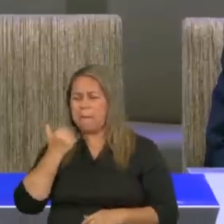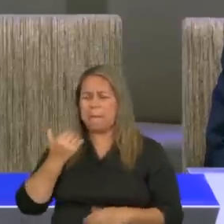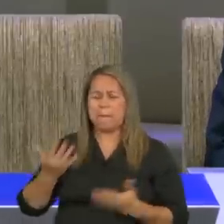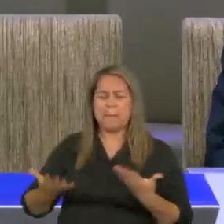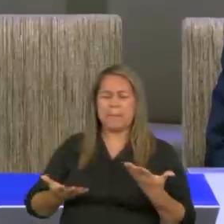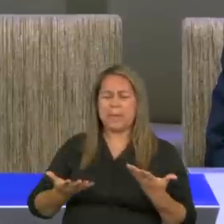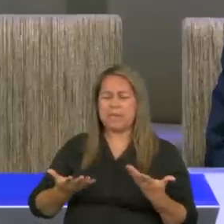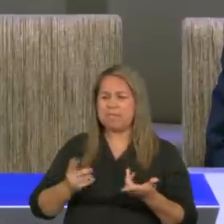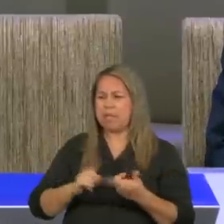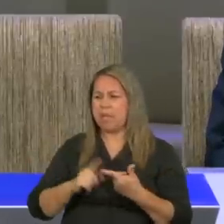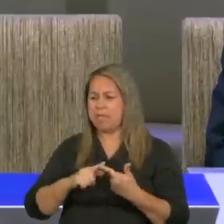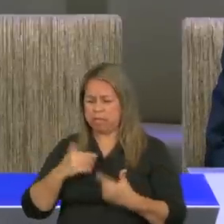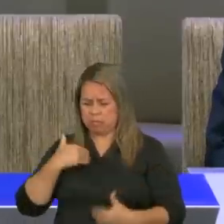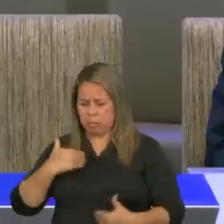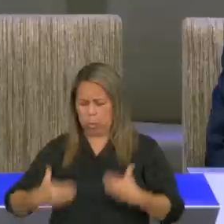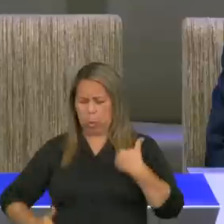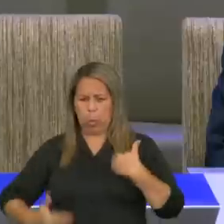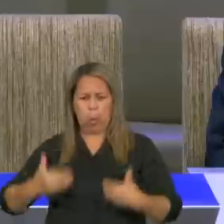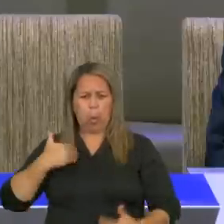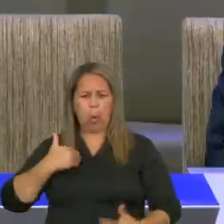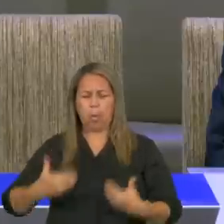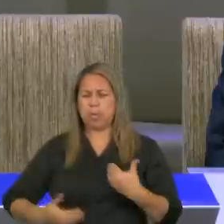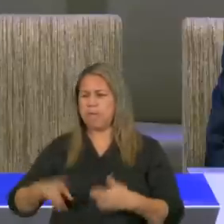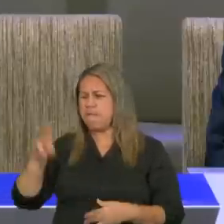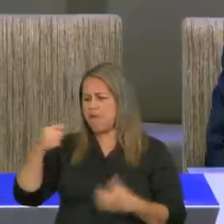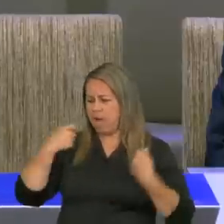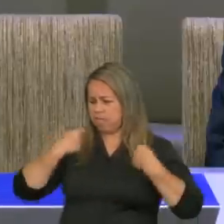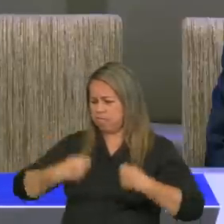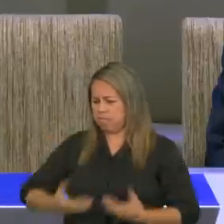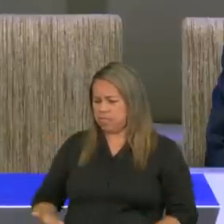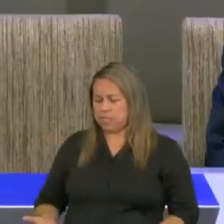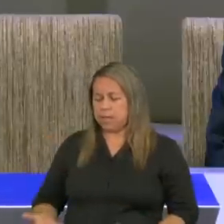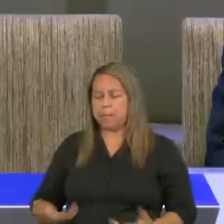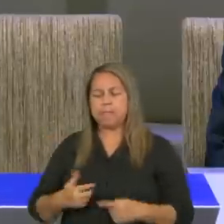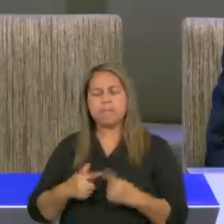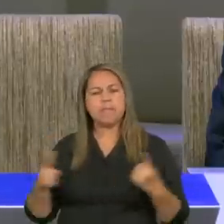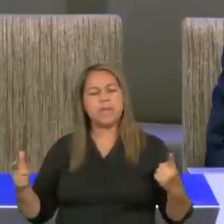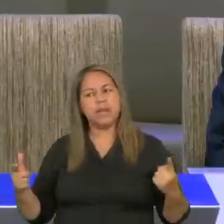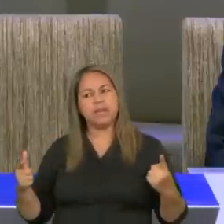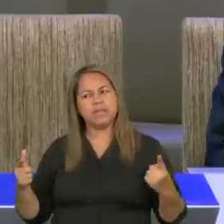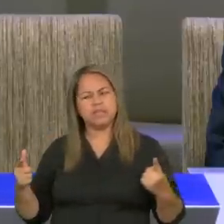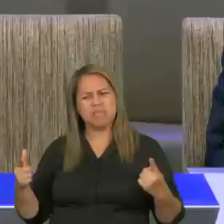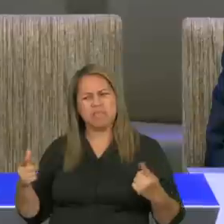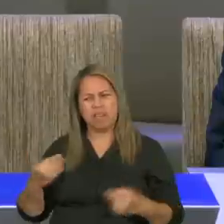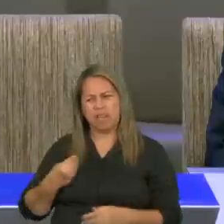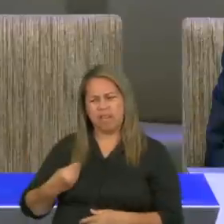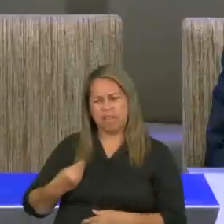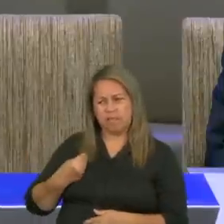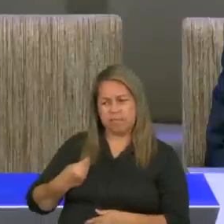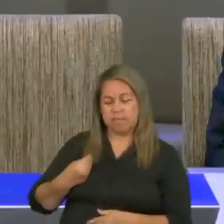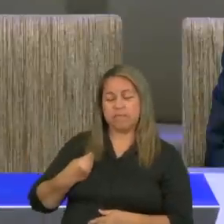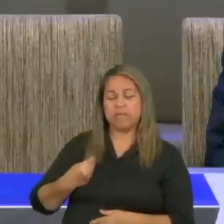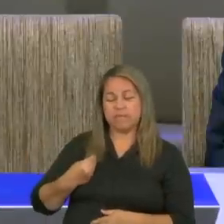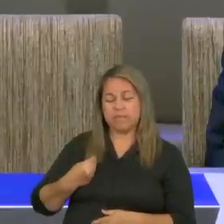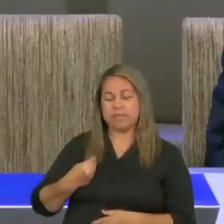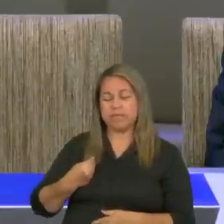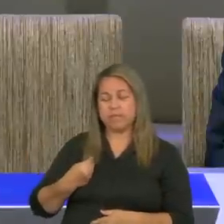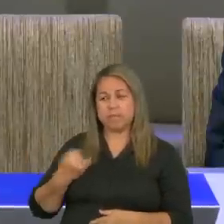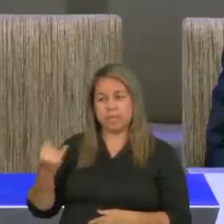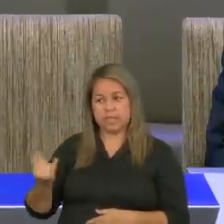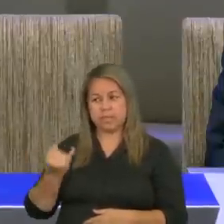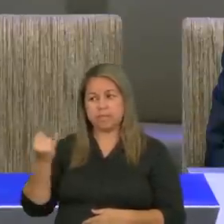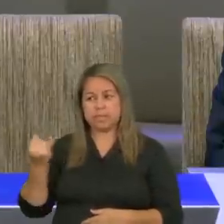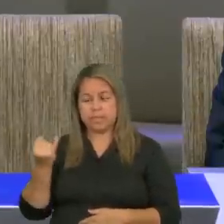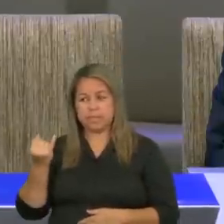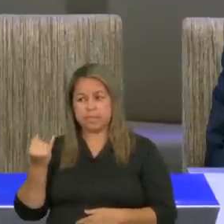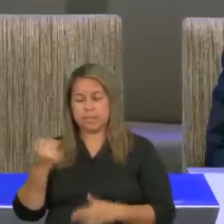pelo corpo, sobre o que vestireis, mas é a vida do que o sustento, e